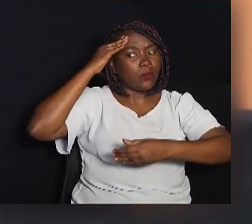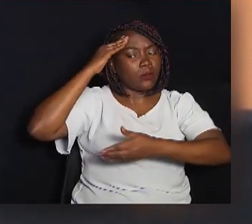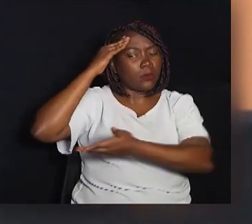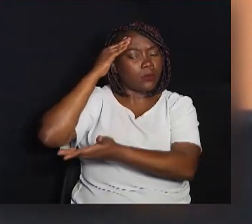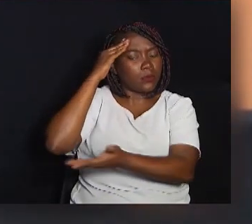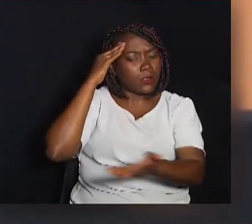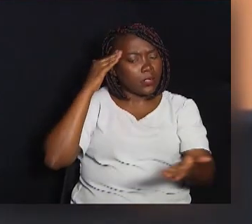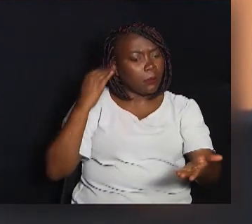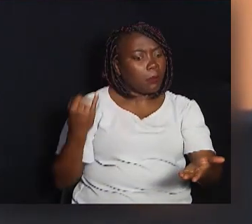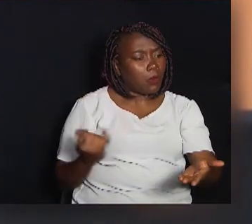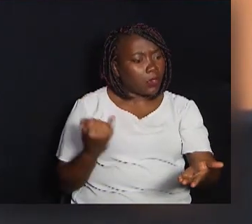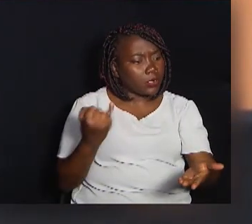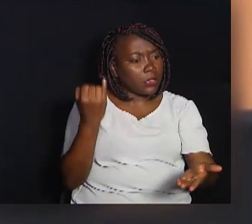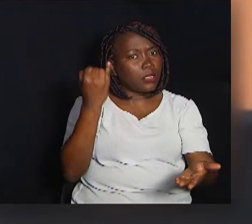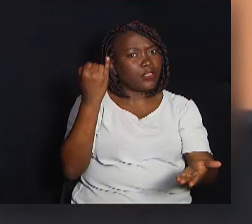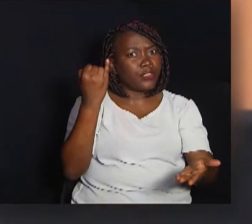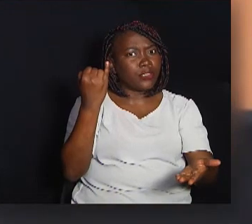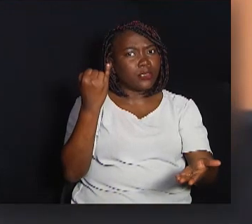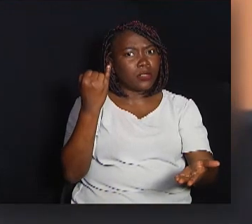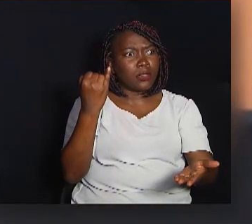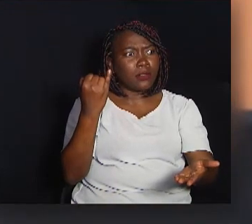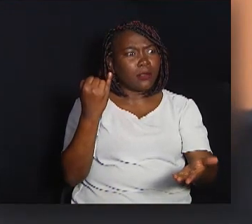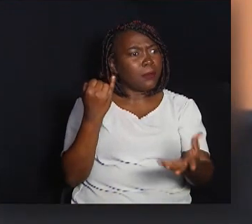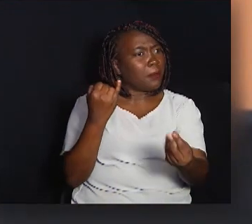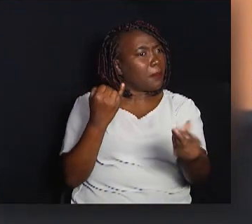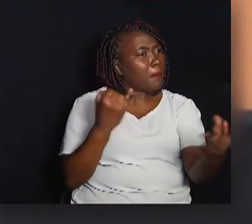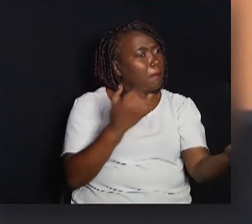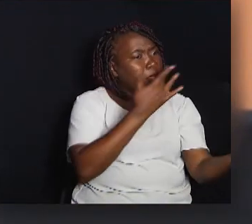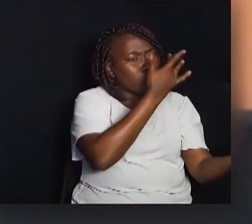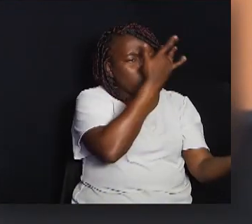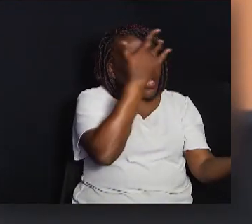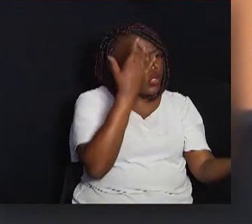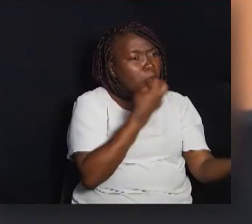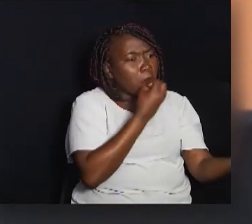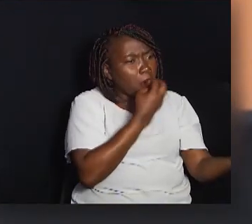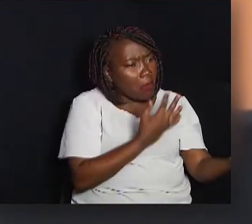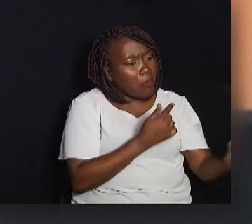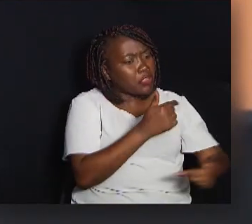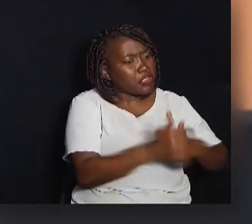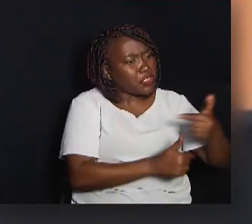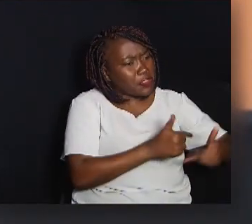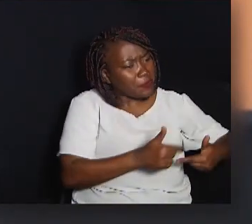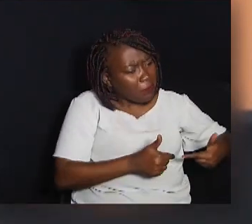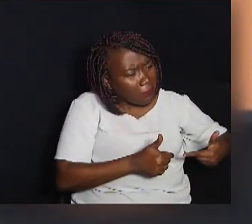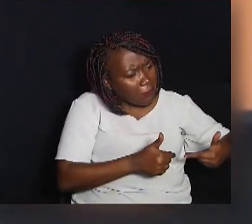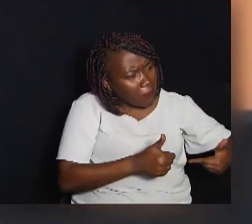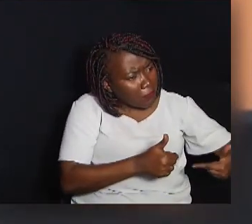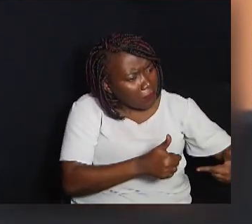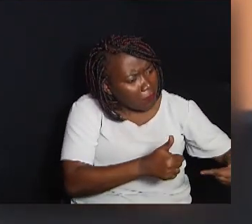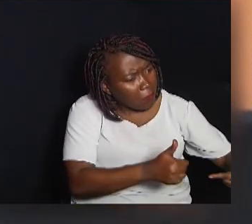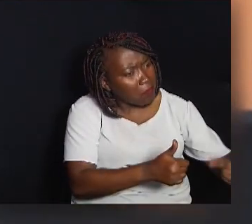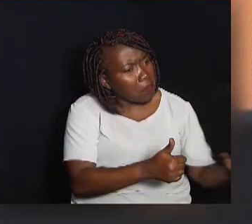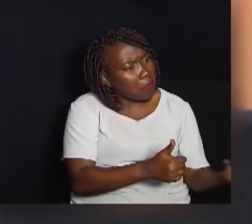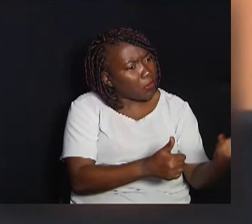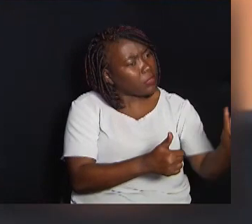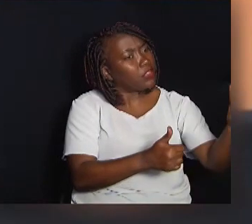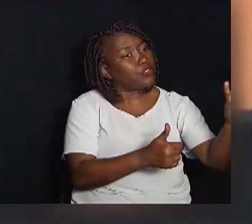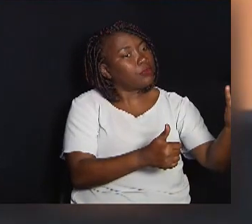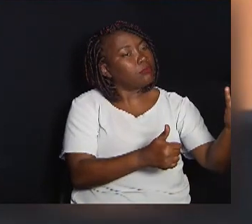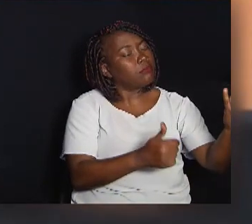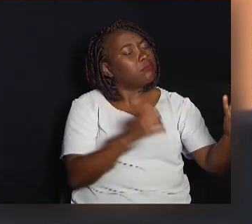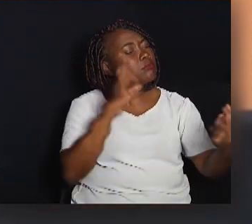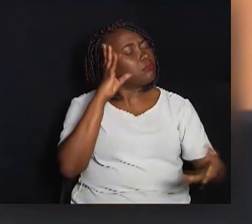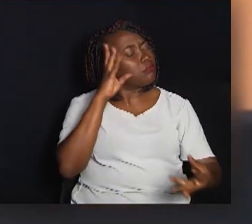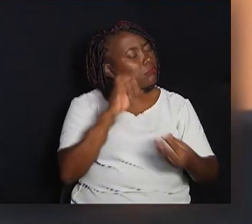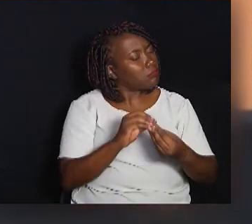Entre tantas pessoas boas que desenvolvem tantas atividades importantes A Câmara entendeu